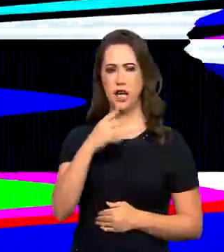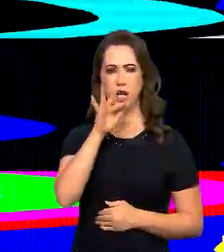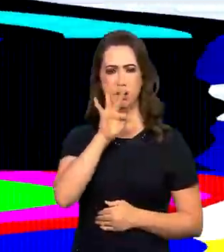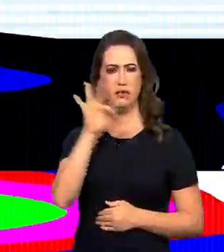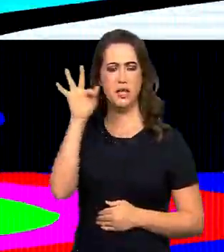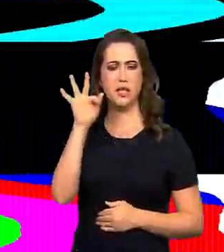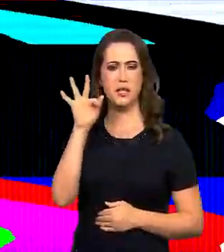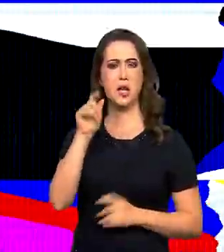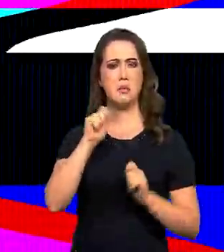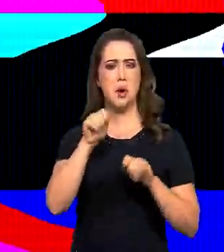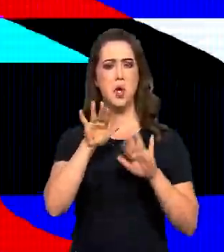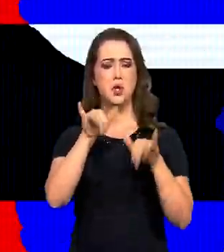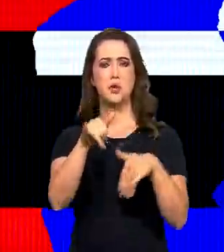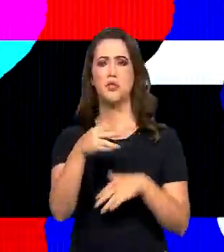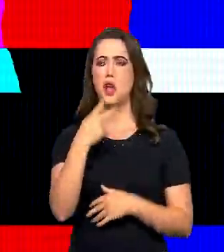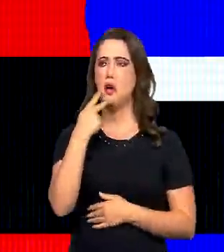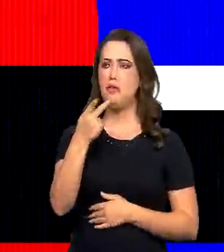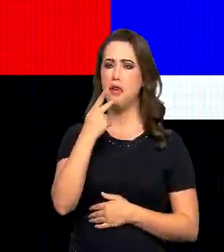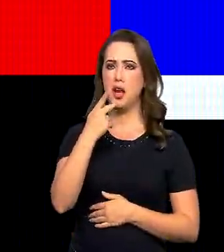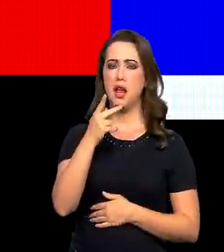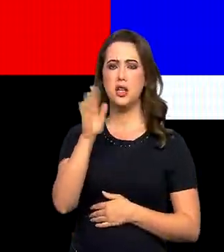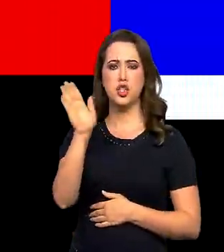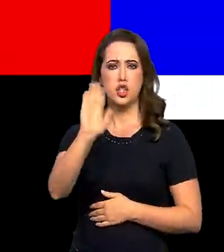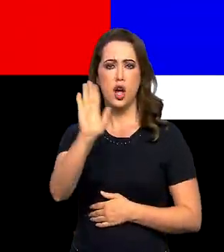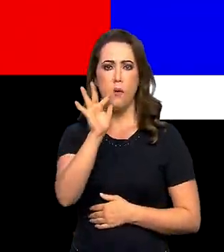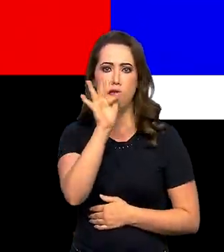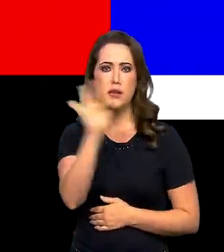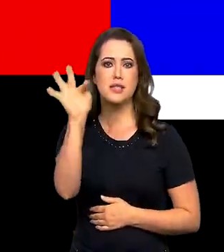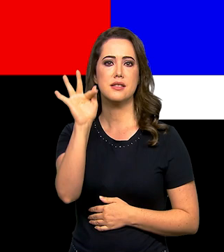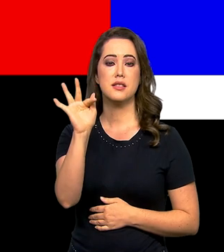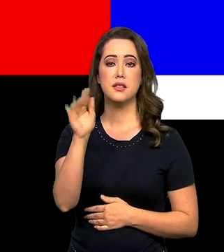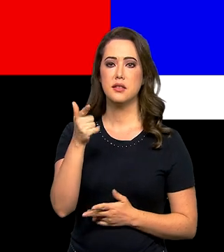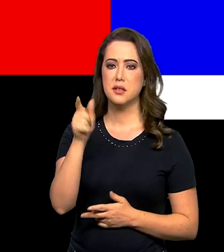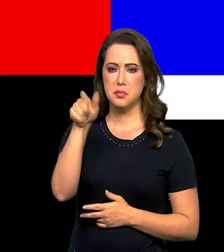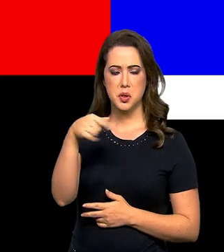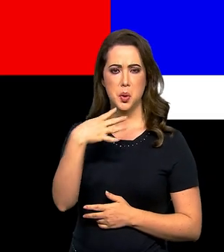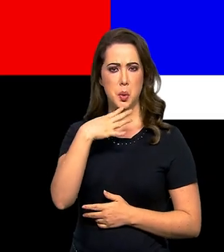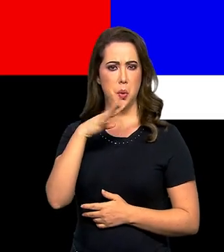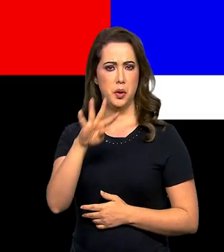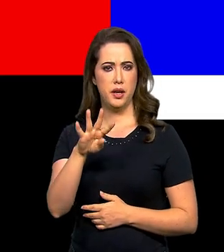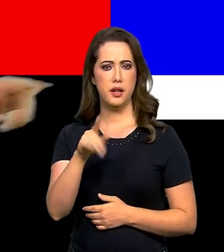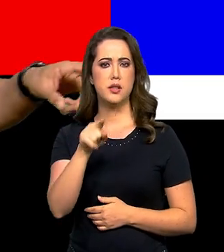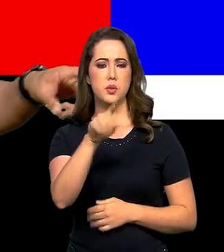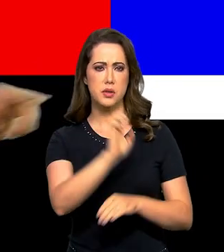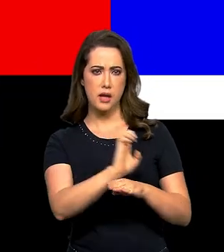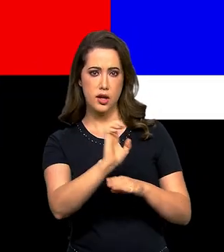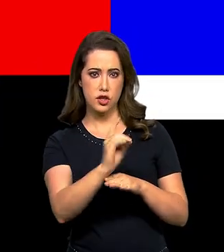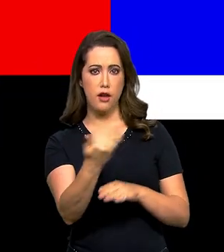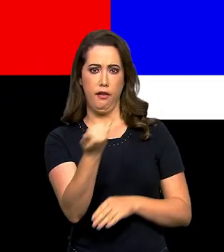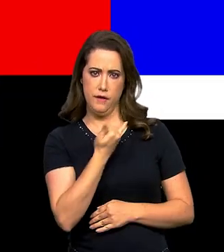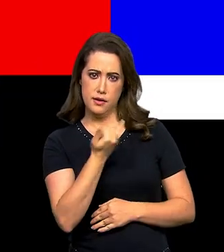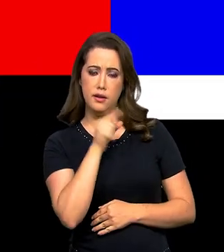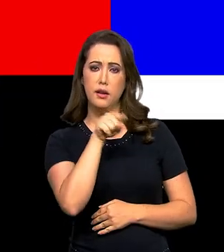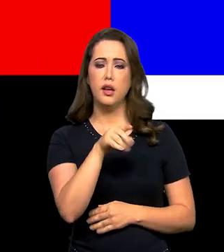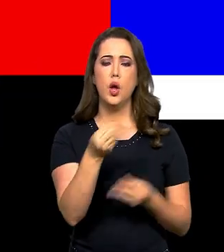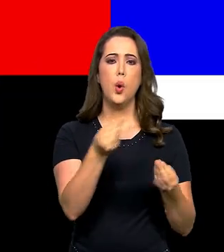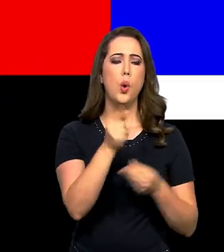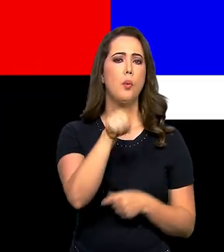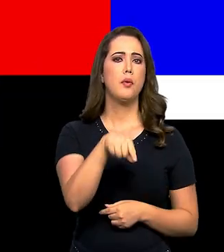O revoar, a gente pode terminar o texto hoje falando o revoar, que é adeus em francês pra quem não sabe, estagiário tá me corrigindo aqui.